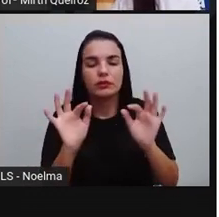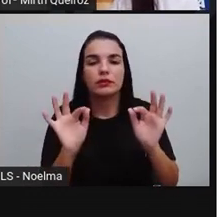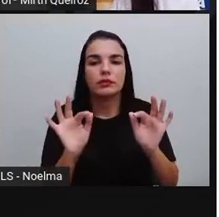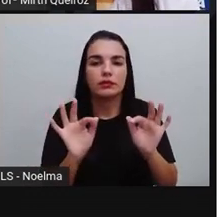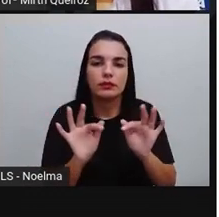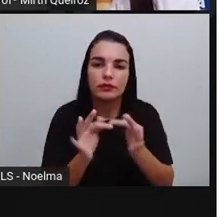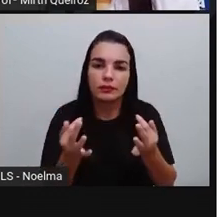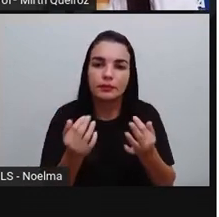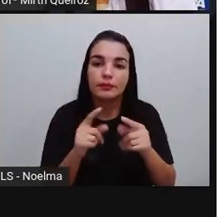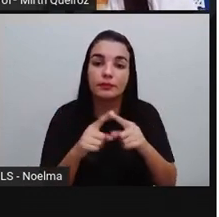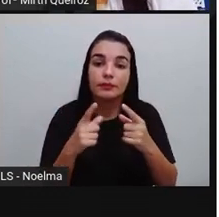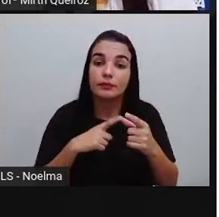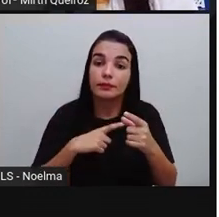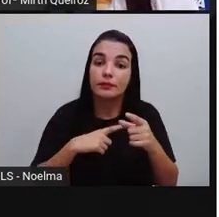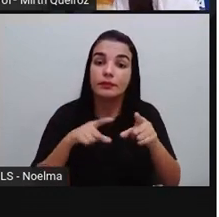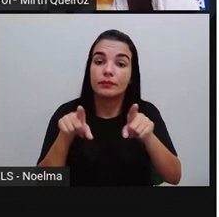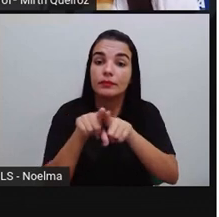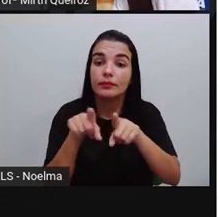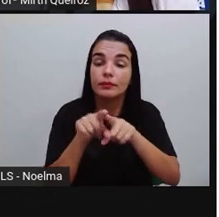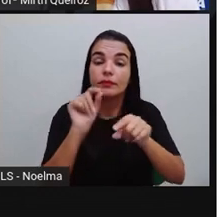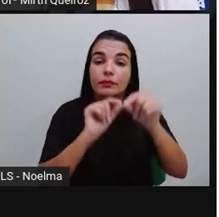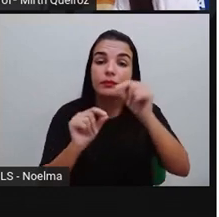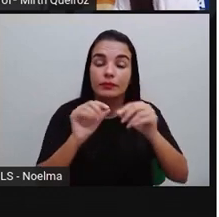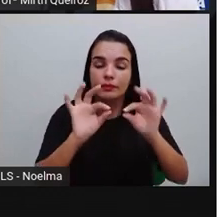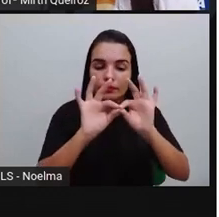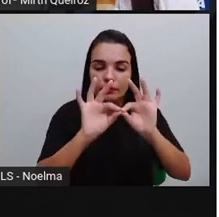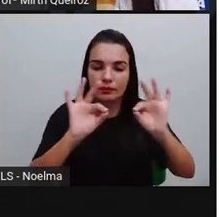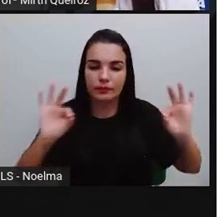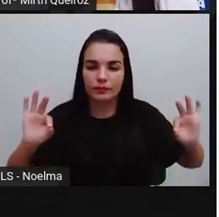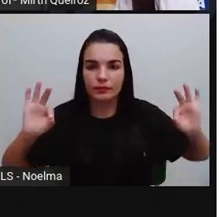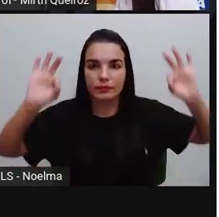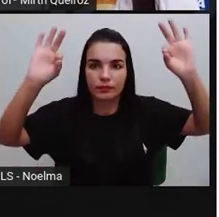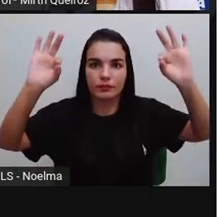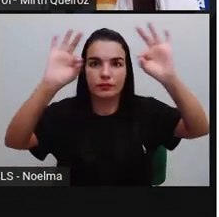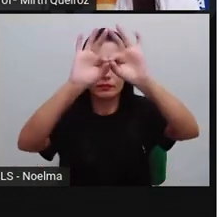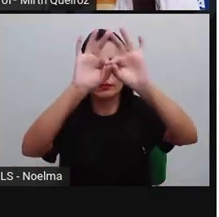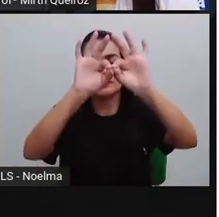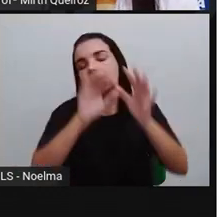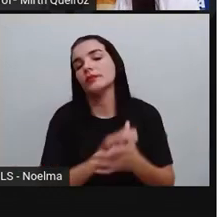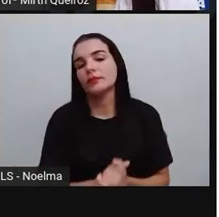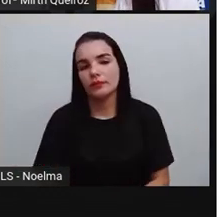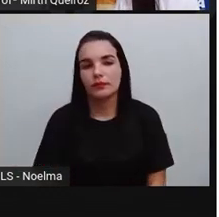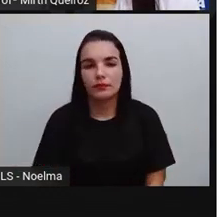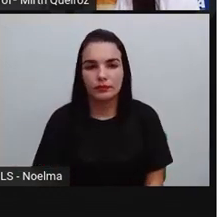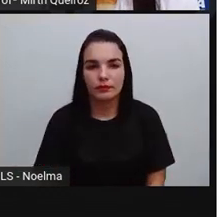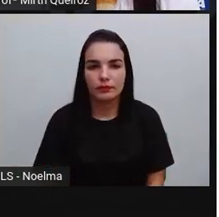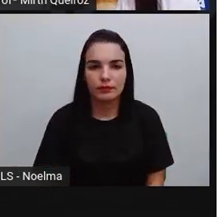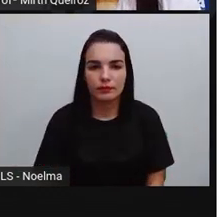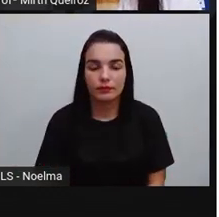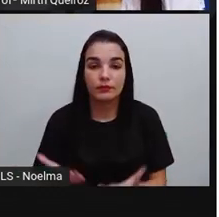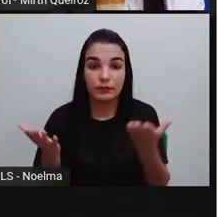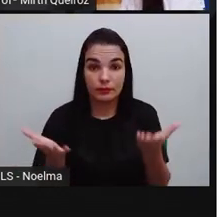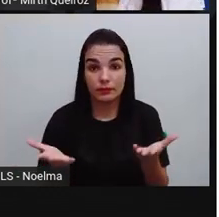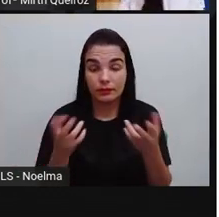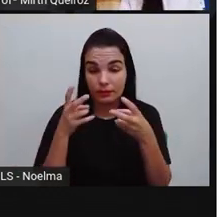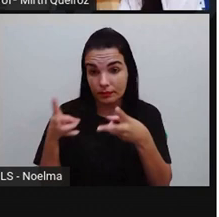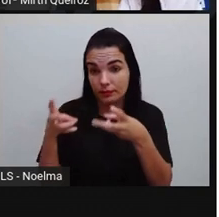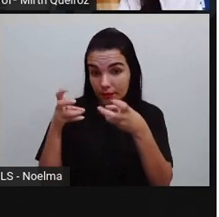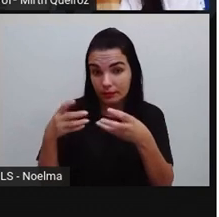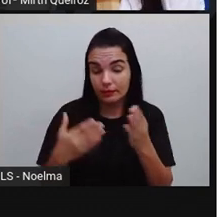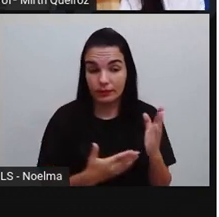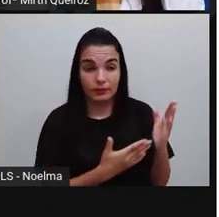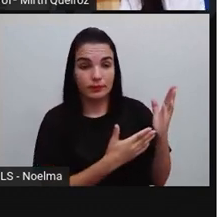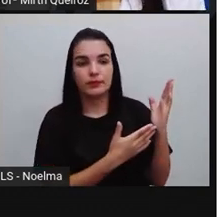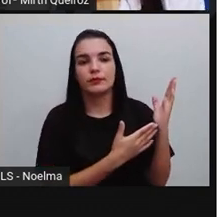que é composta aí, neste caso, polígonos por segmentos de reta. Observe só,